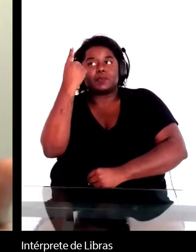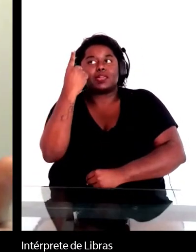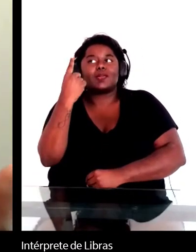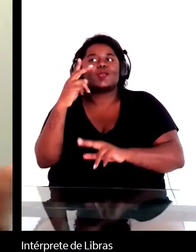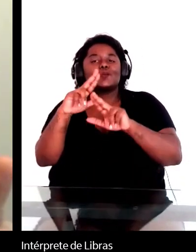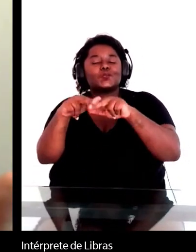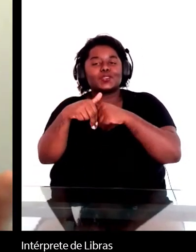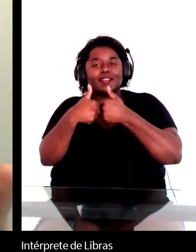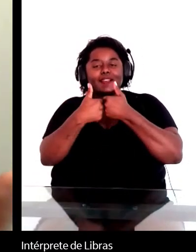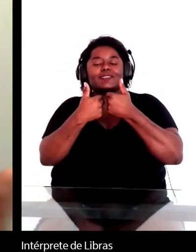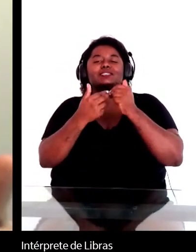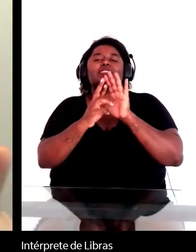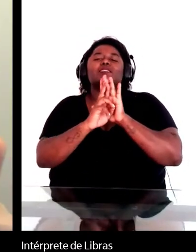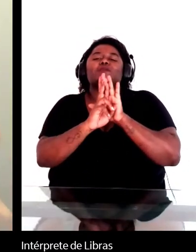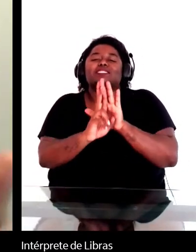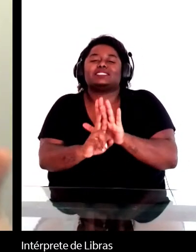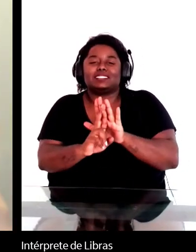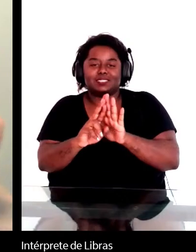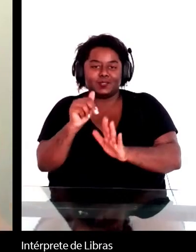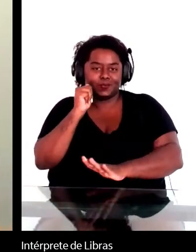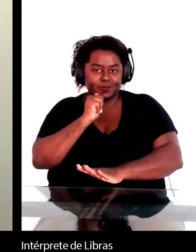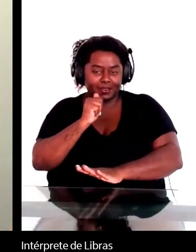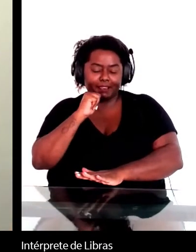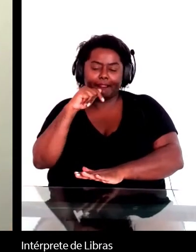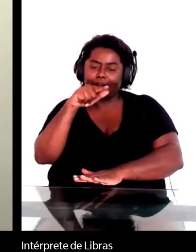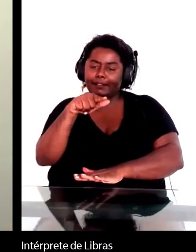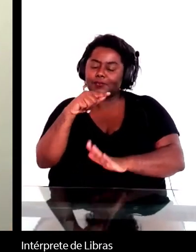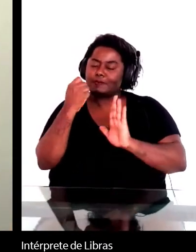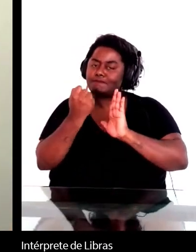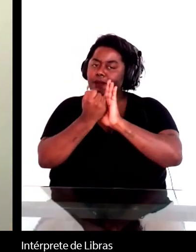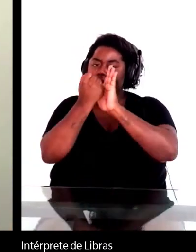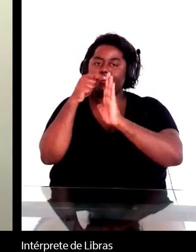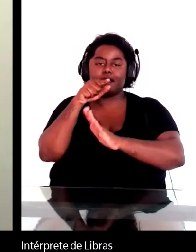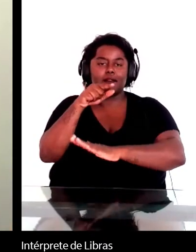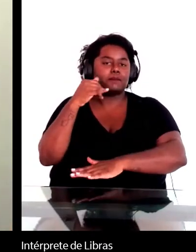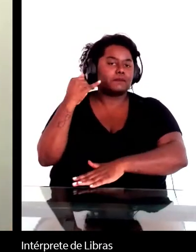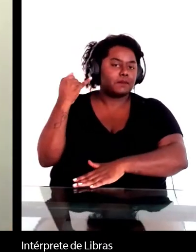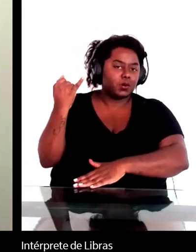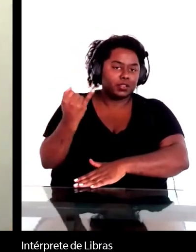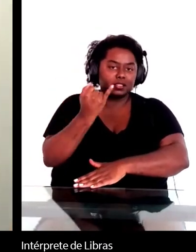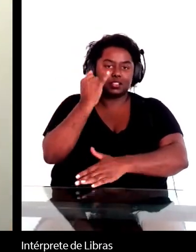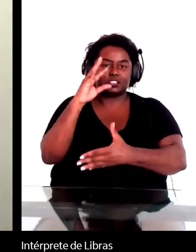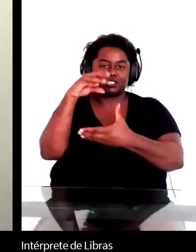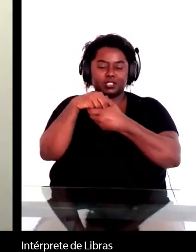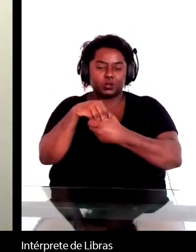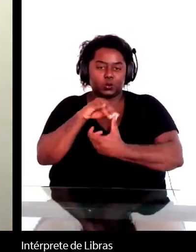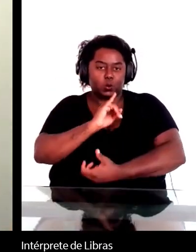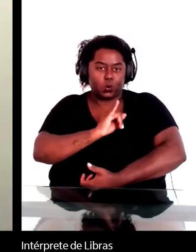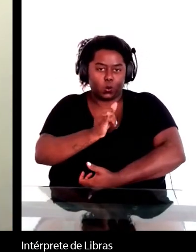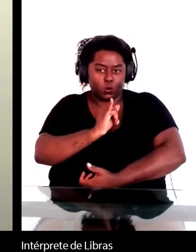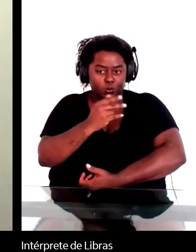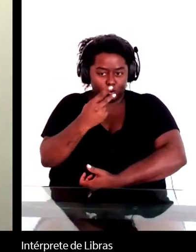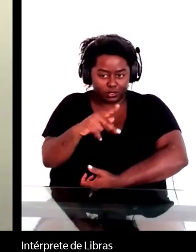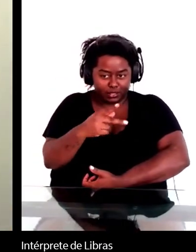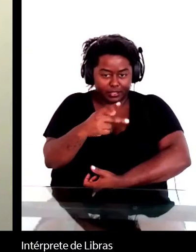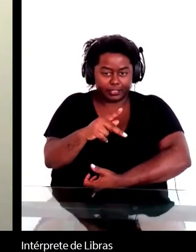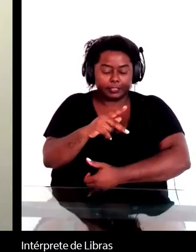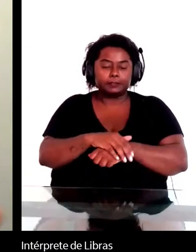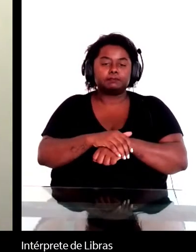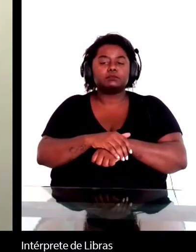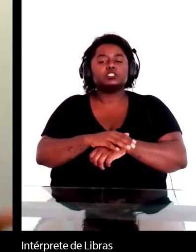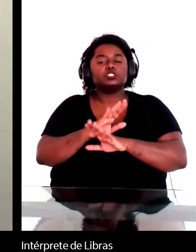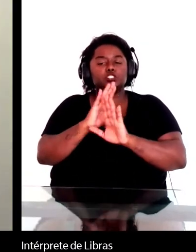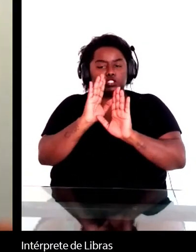importante nos contos dele e isso já é um tópico que vem sendo estudado pela Fortuna